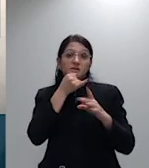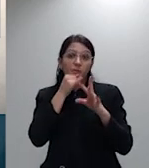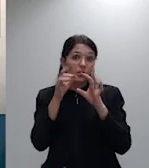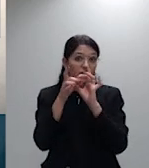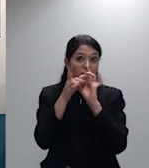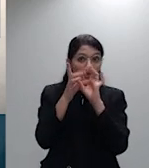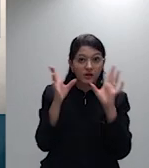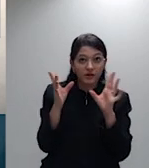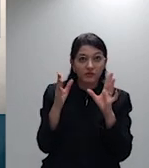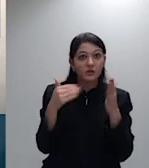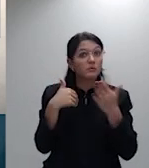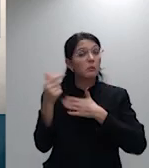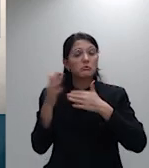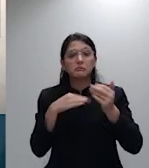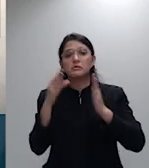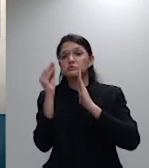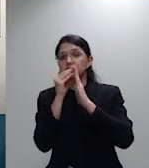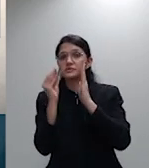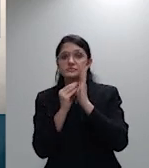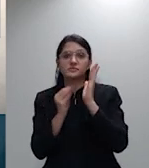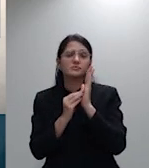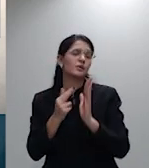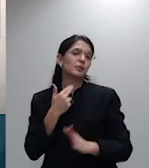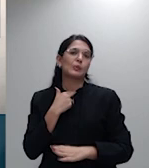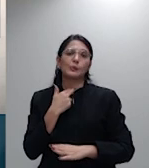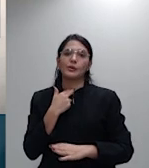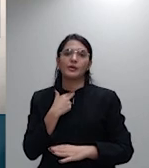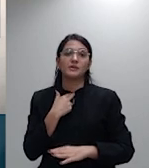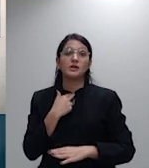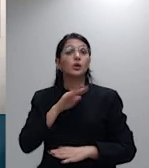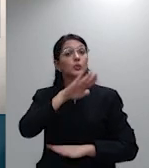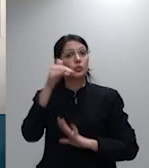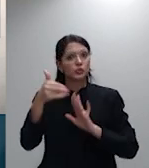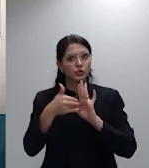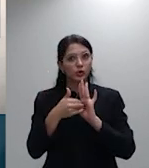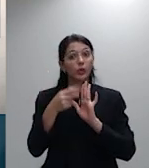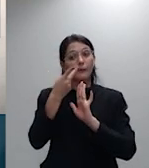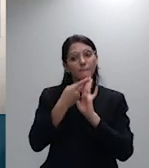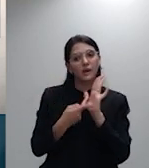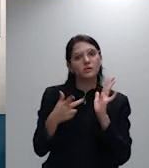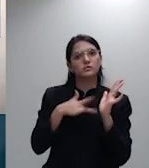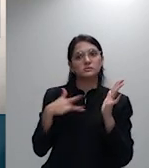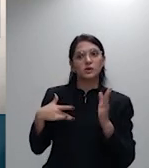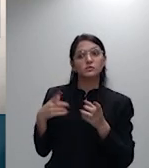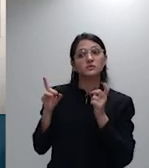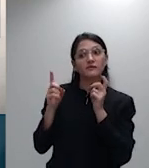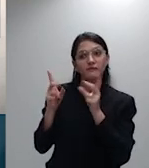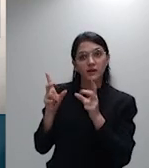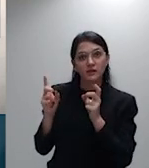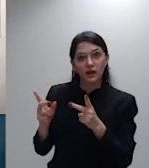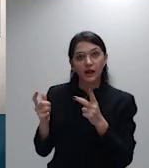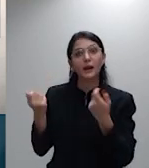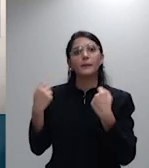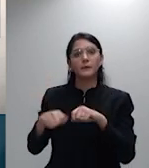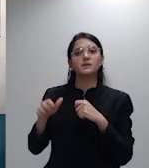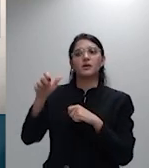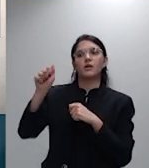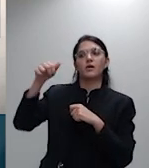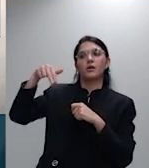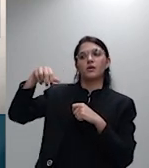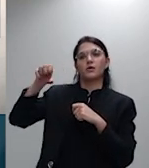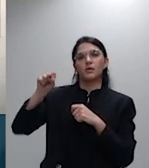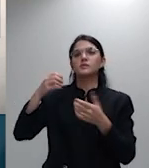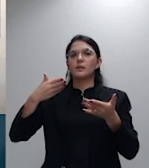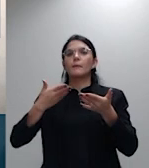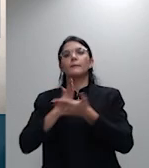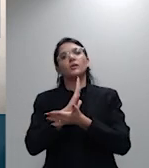critérios ela precisa para poder comercializar o plano de saúde ela precisa ter uma aprovação do ente regulador se agora nesse momento